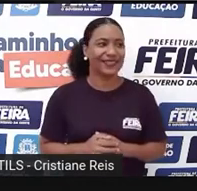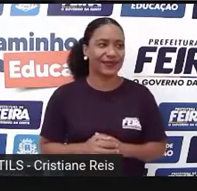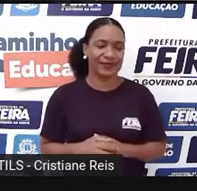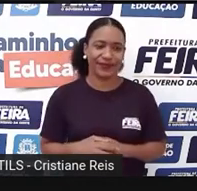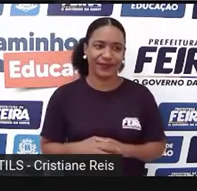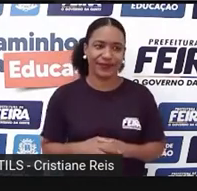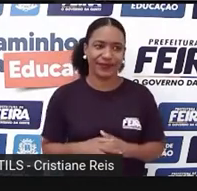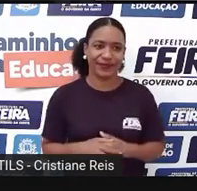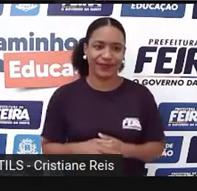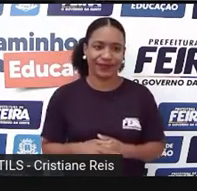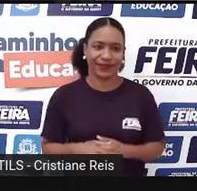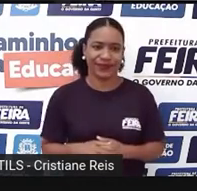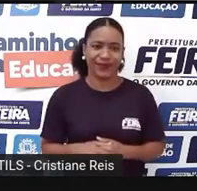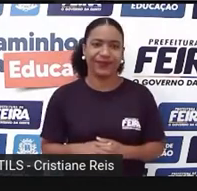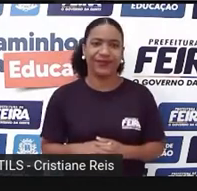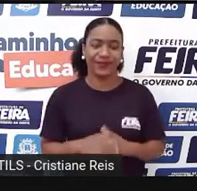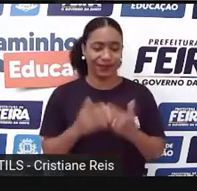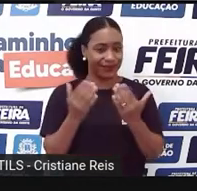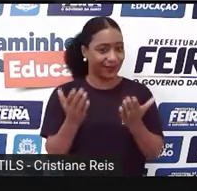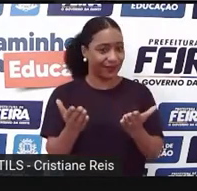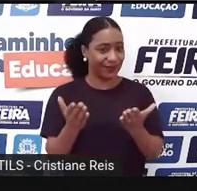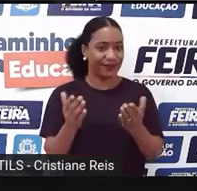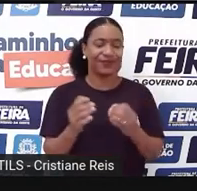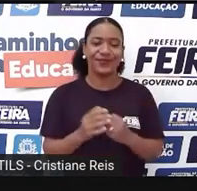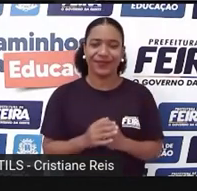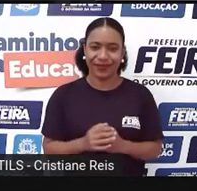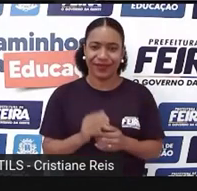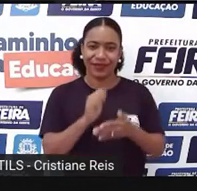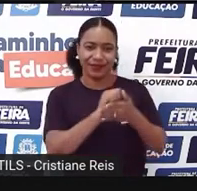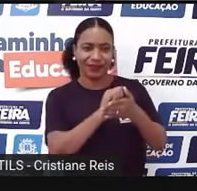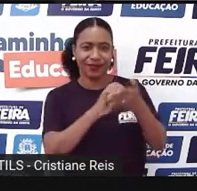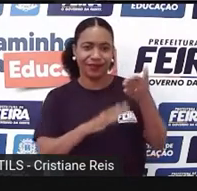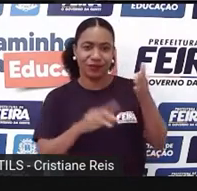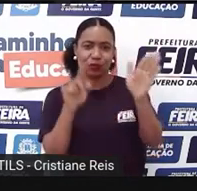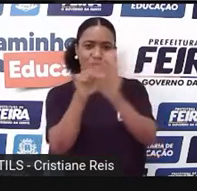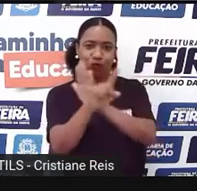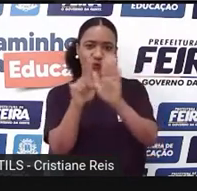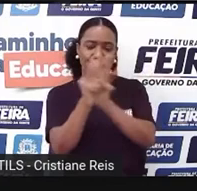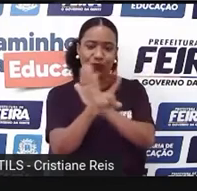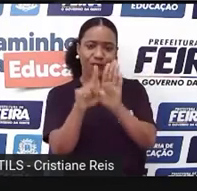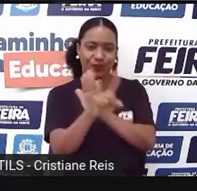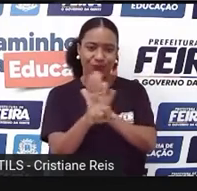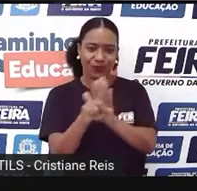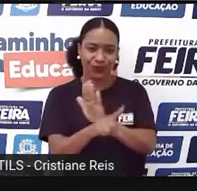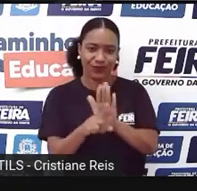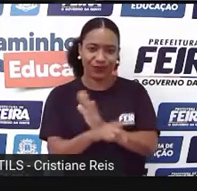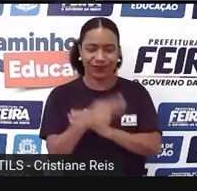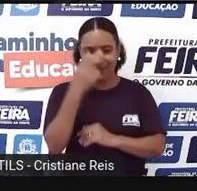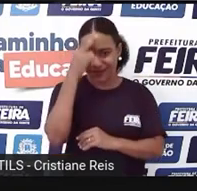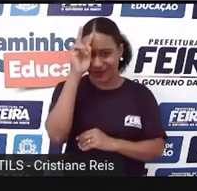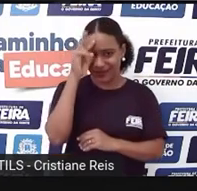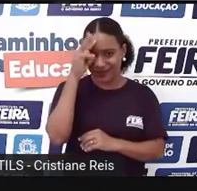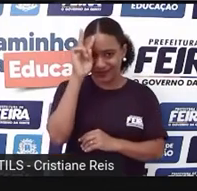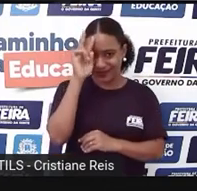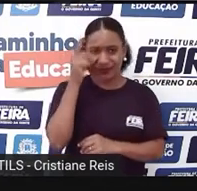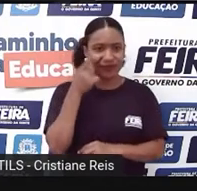Quiz show em a atividade de hoje. Nós vamos fazer um quiz com a história de Romeo e Juliet.